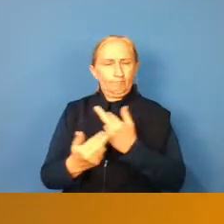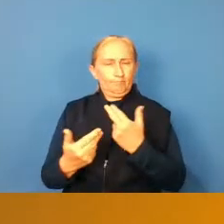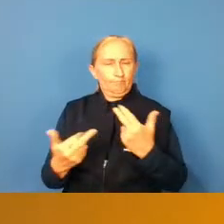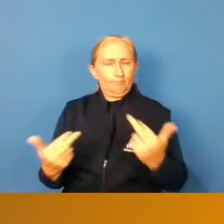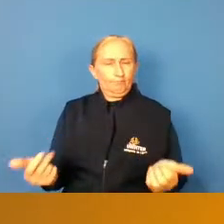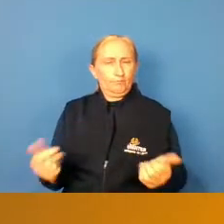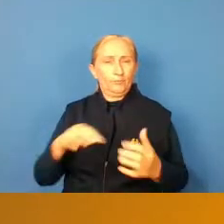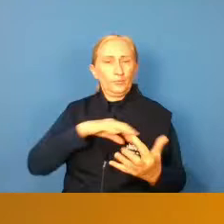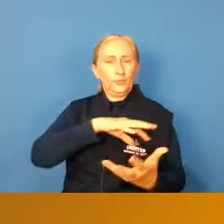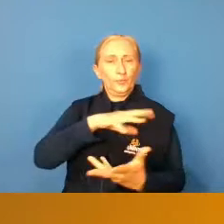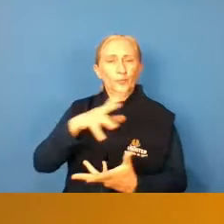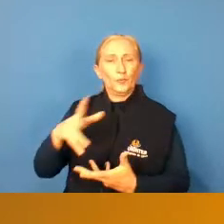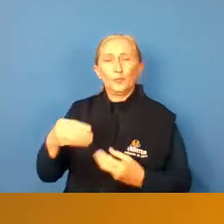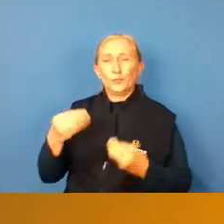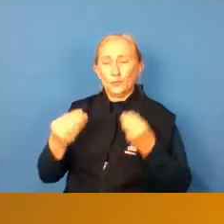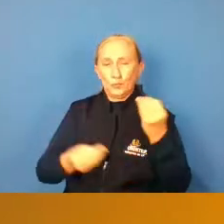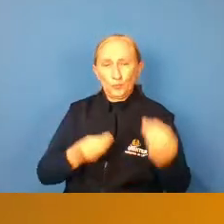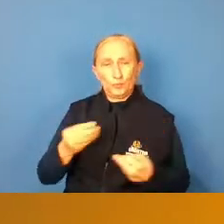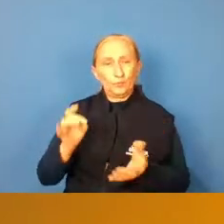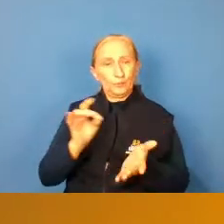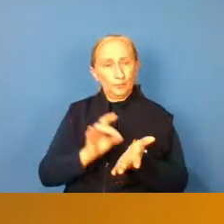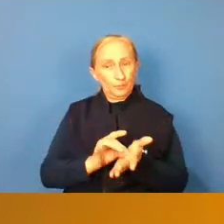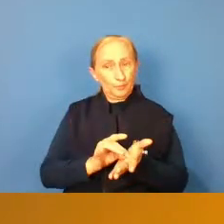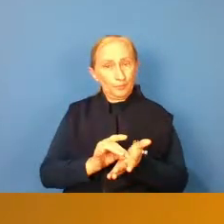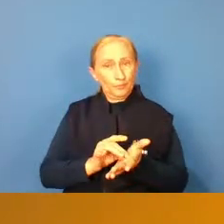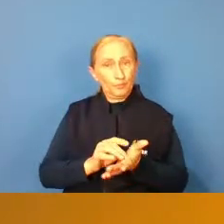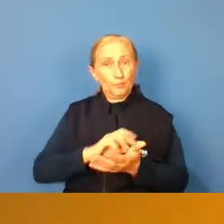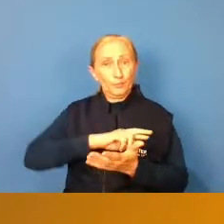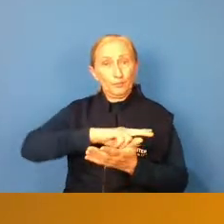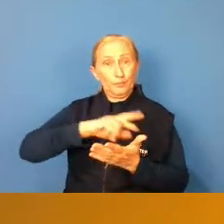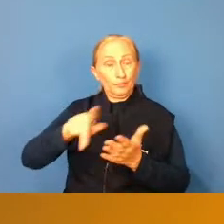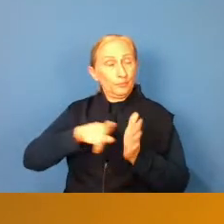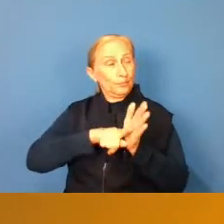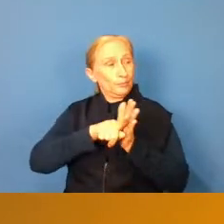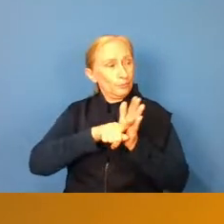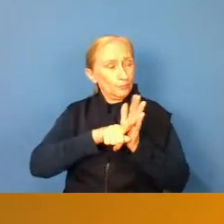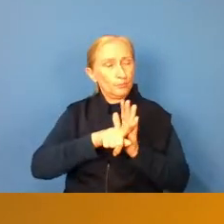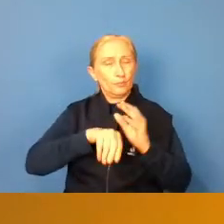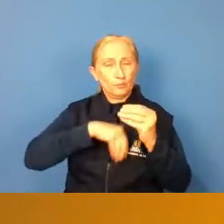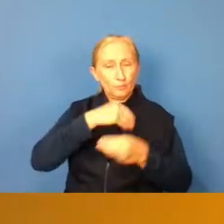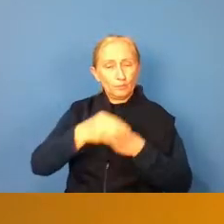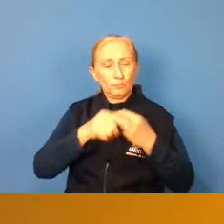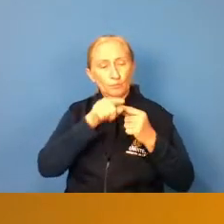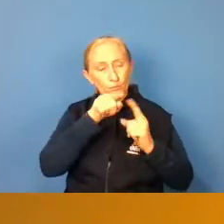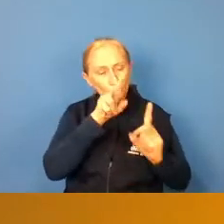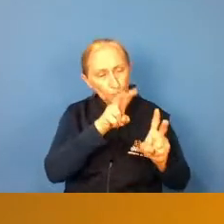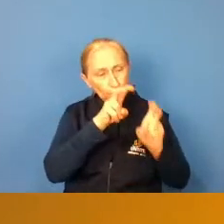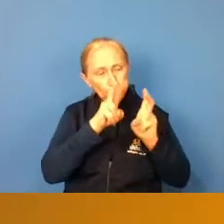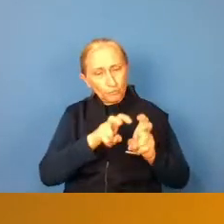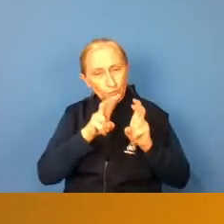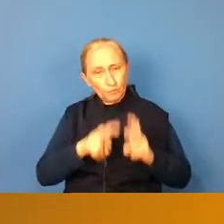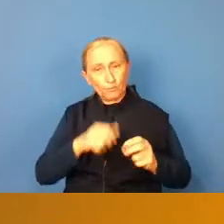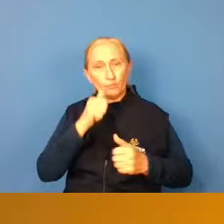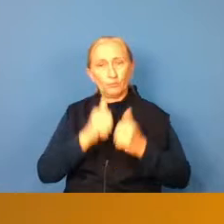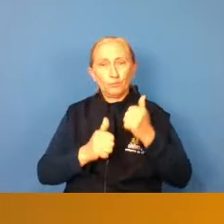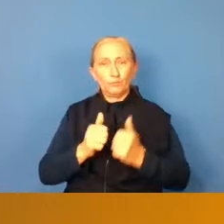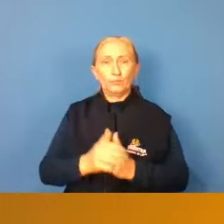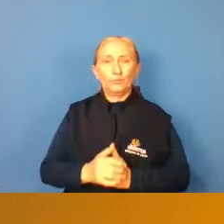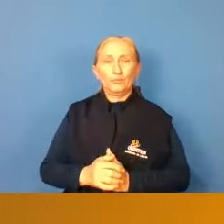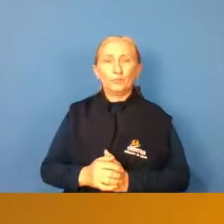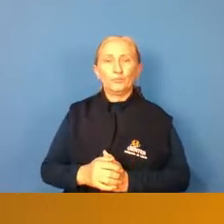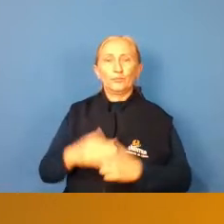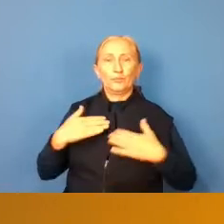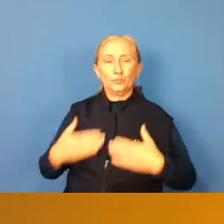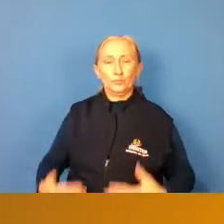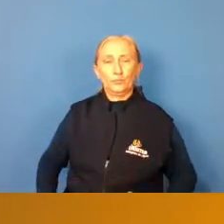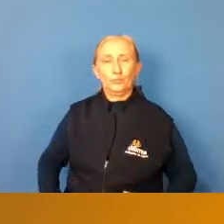no mundo todo então realmente há muitas pesquisas em torno do futebol né fisiologia do